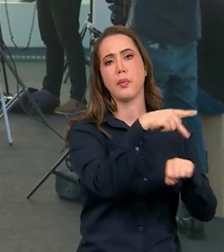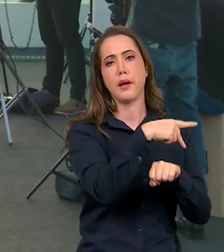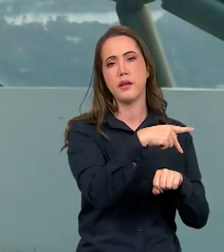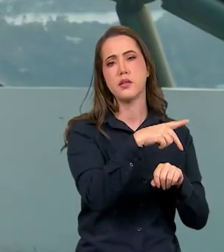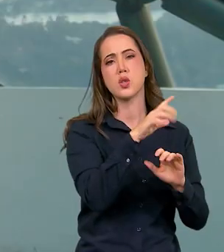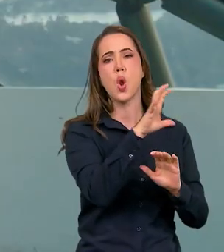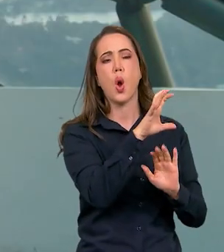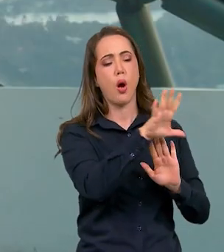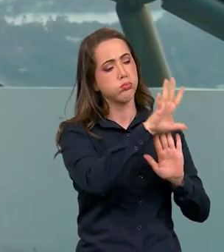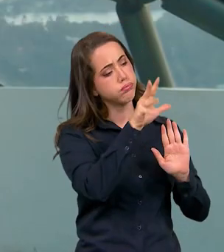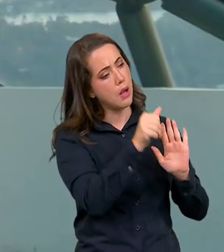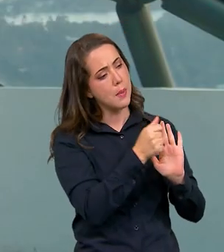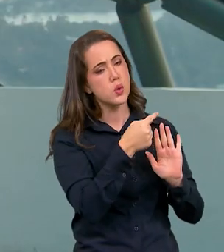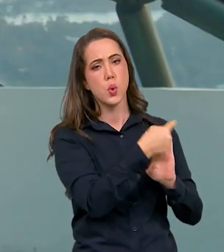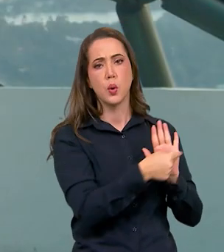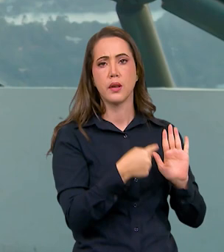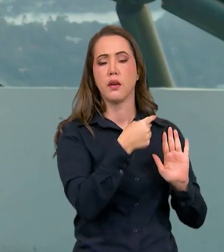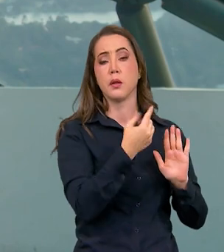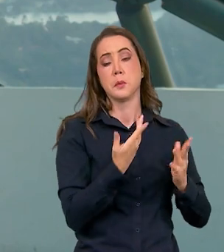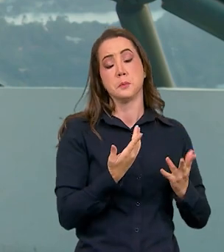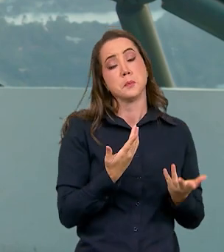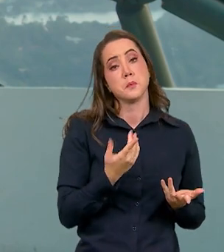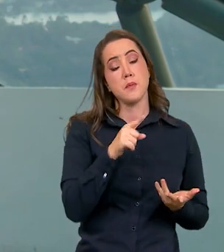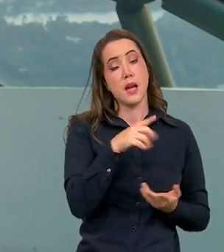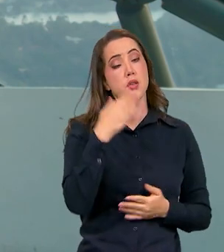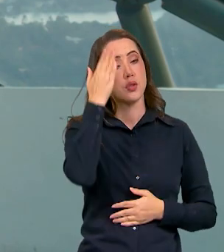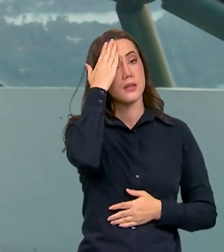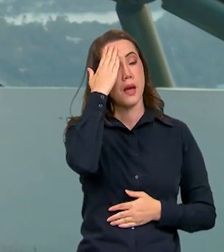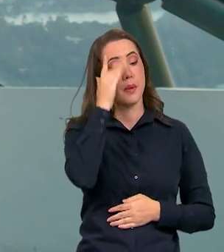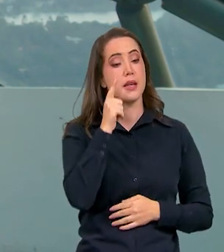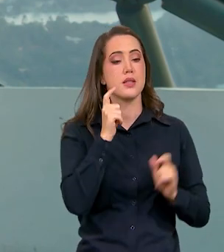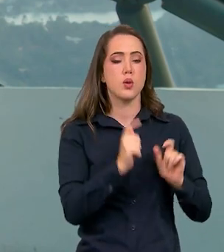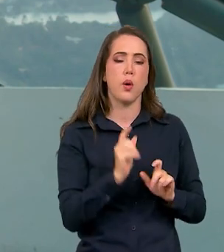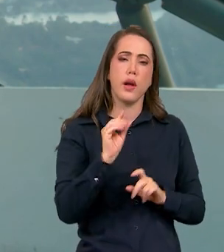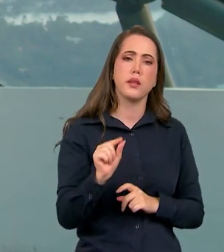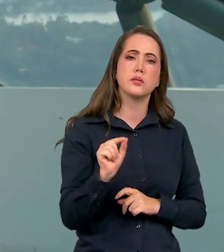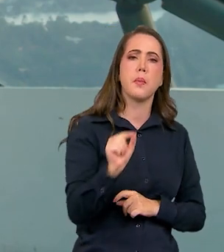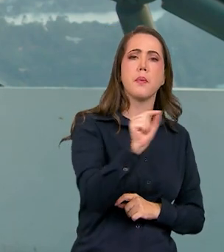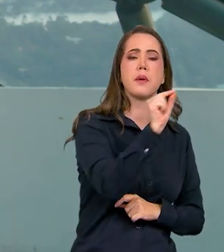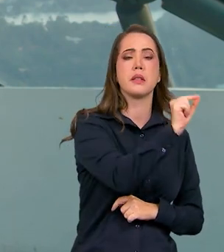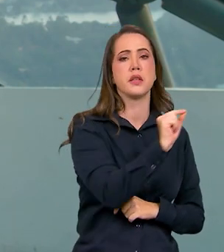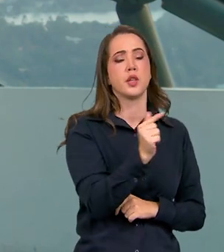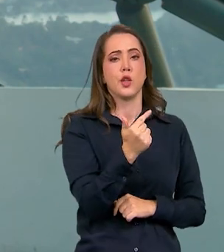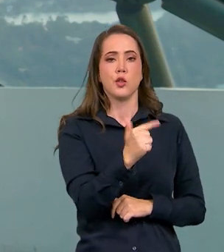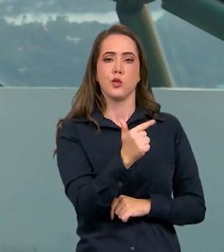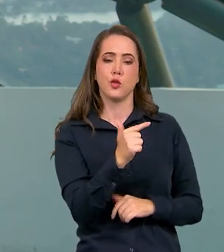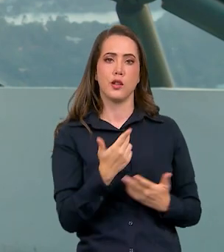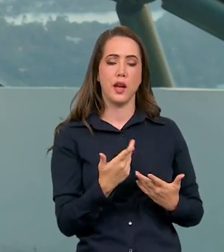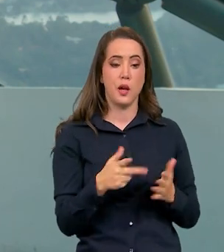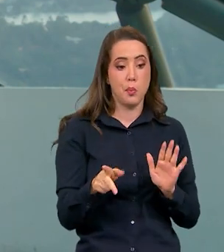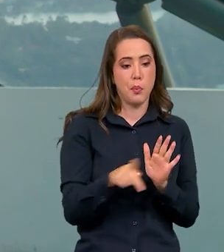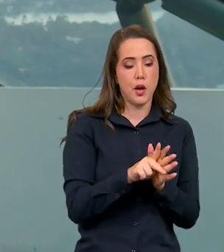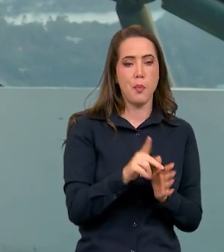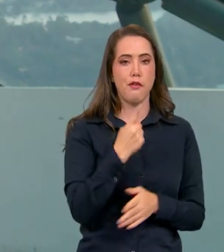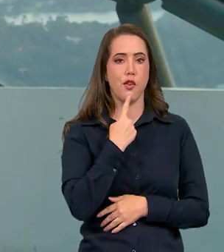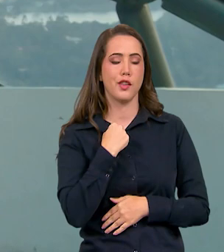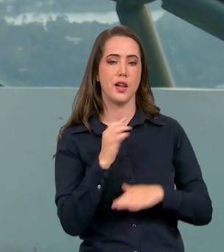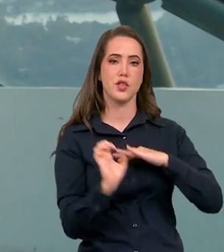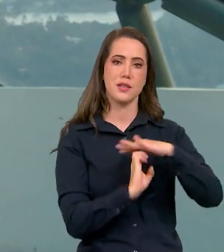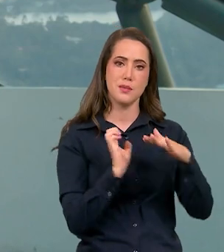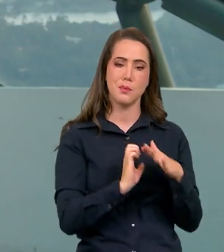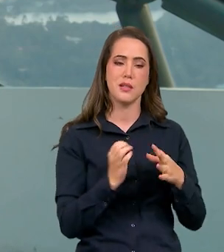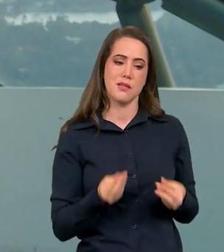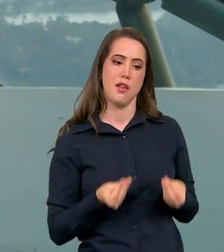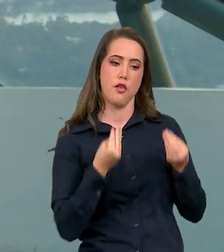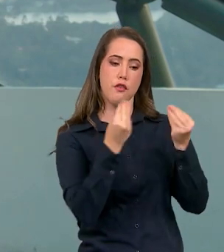Amazônia. Então, a gente sabe que nessas regiões onde não tem um interesse mercadológico,